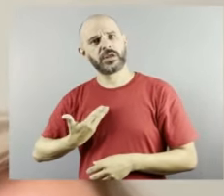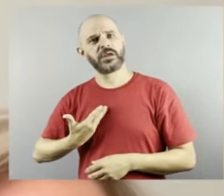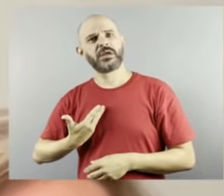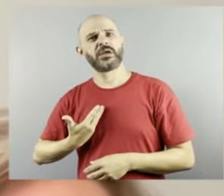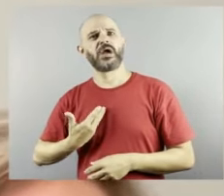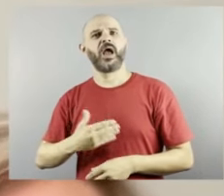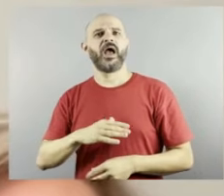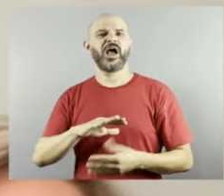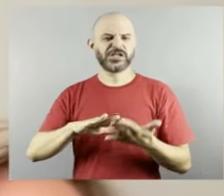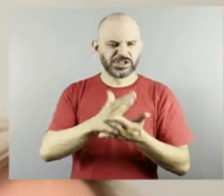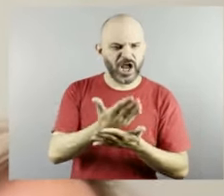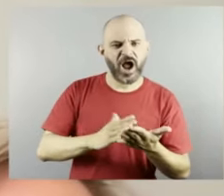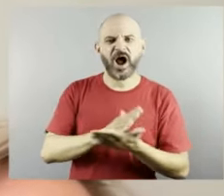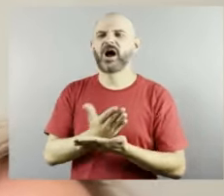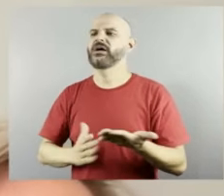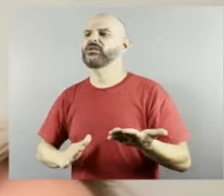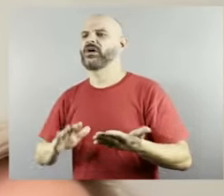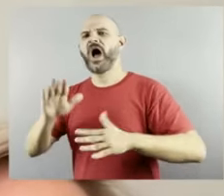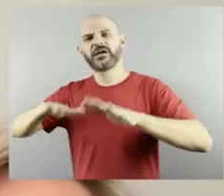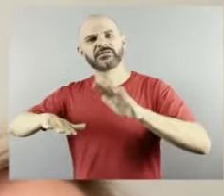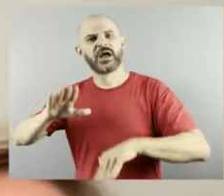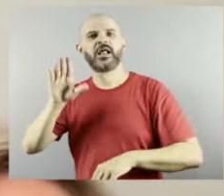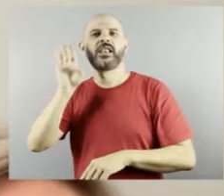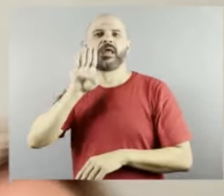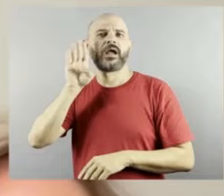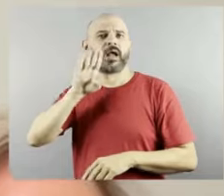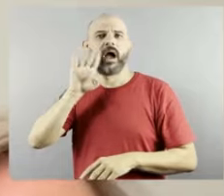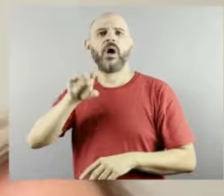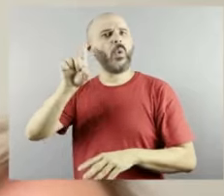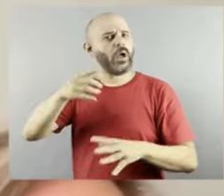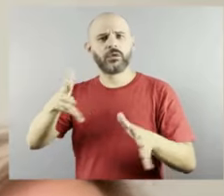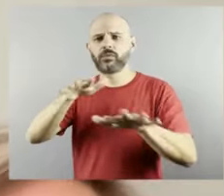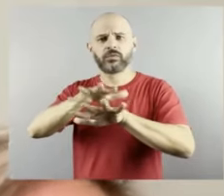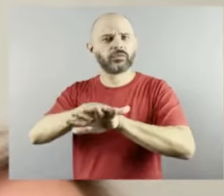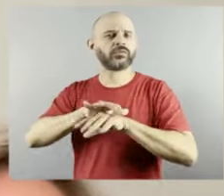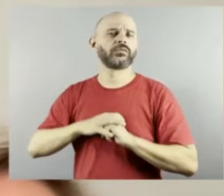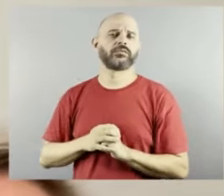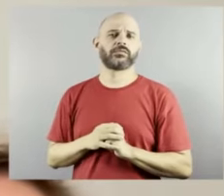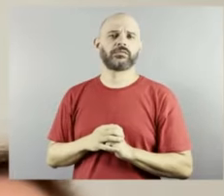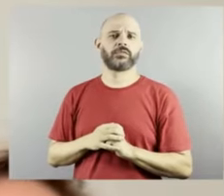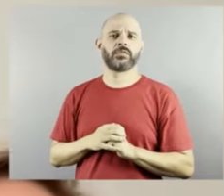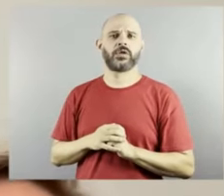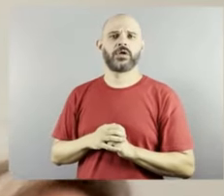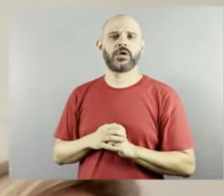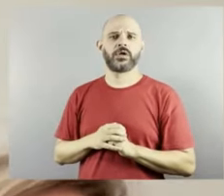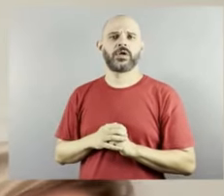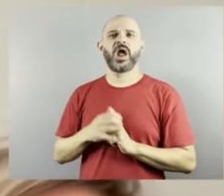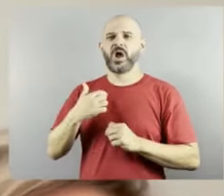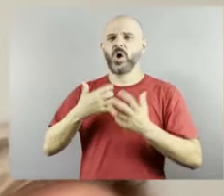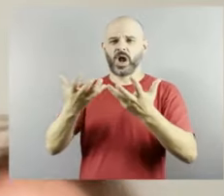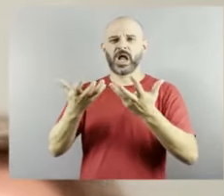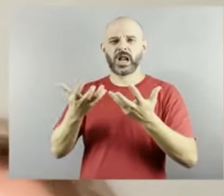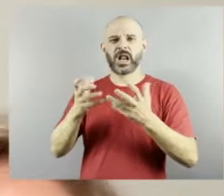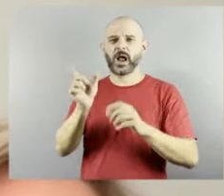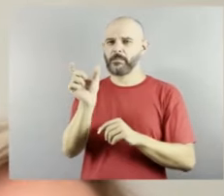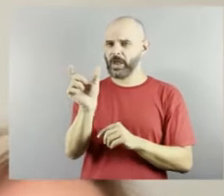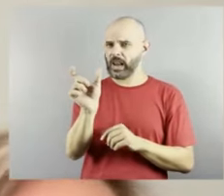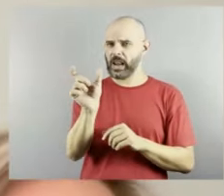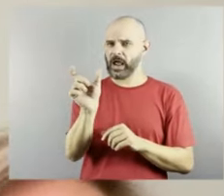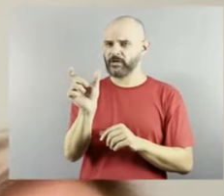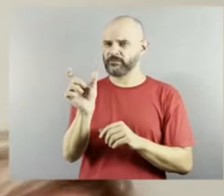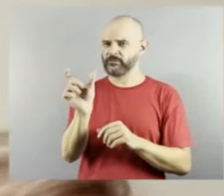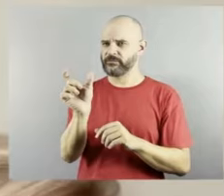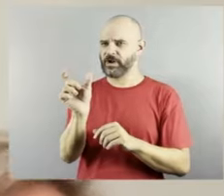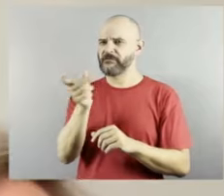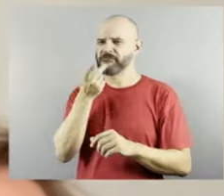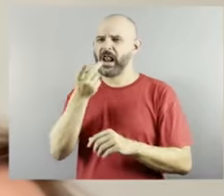é inclusão né eu falo eu queria que essa palavra acabasse a gente não precisasse fazer inclusão falar de inclusão falar de